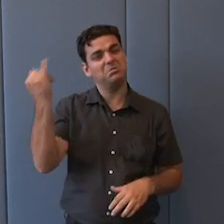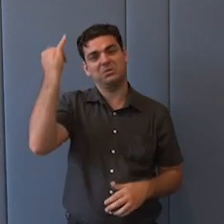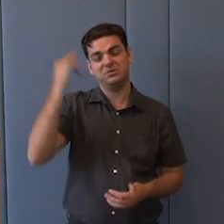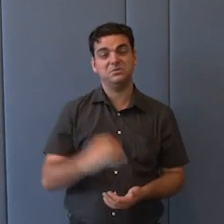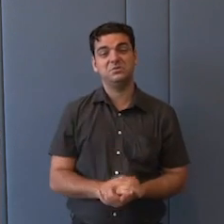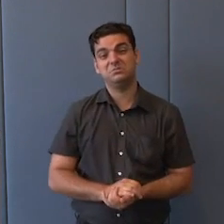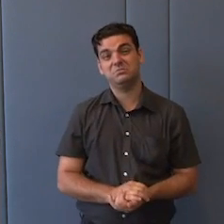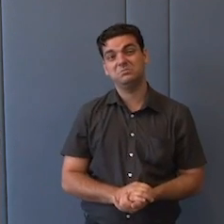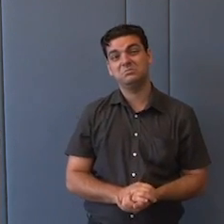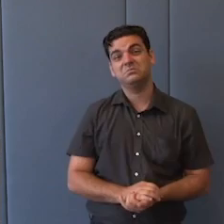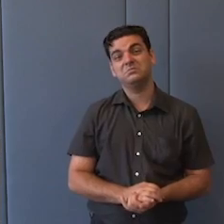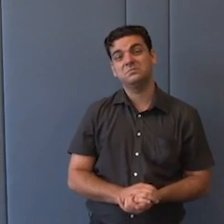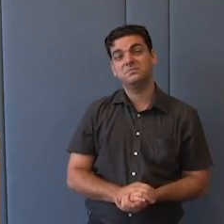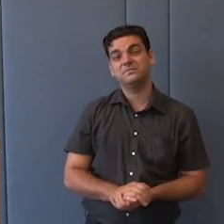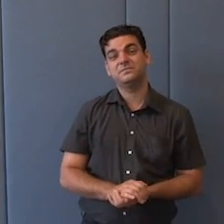então é isso, acho que,